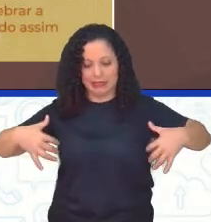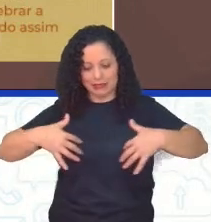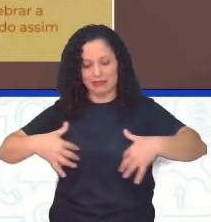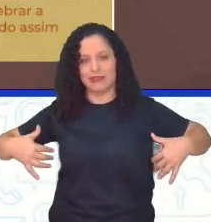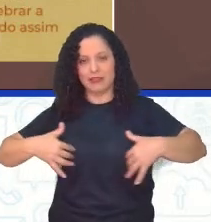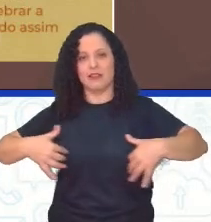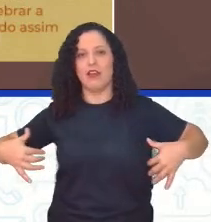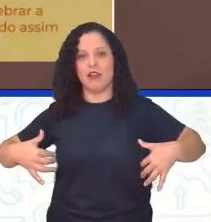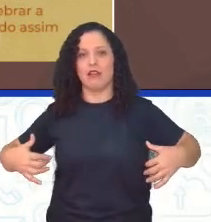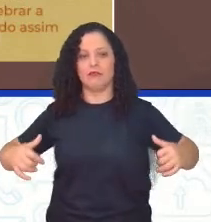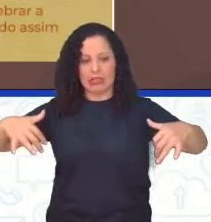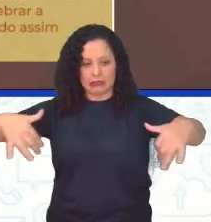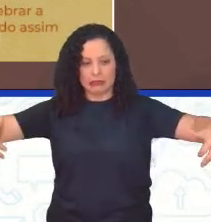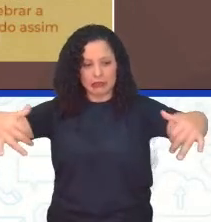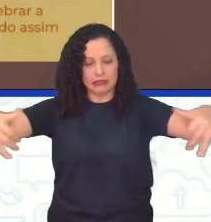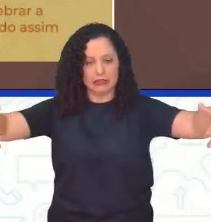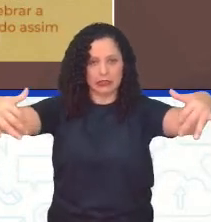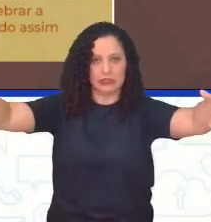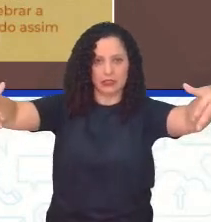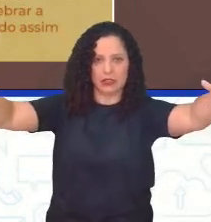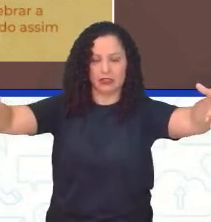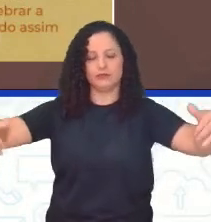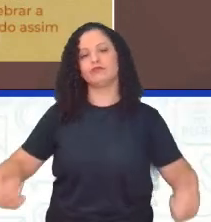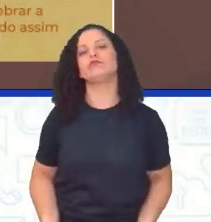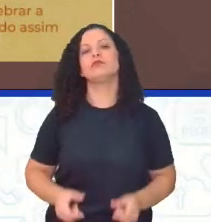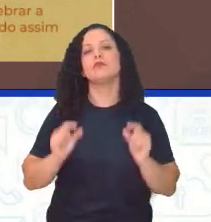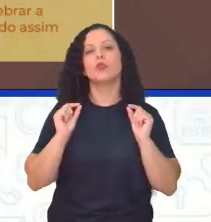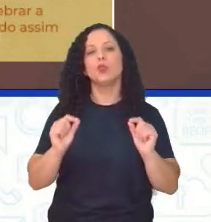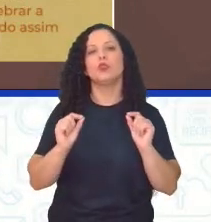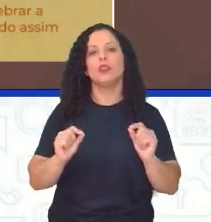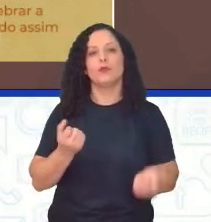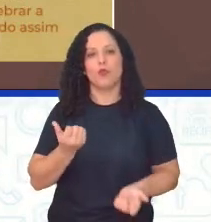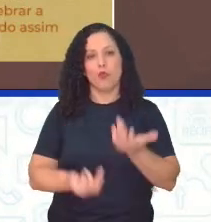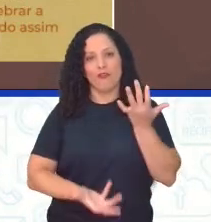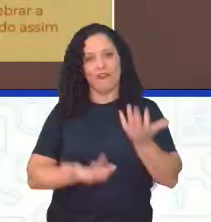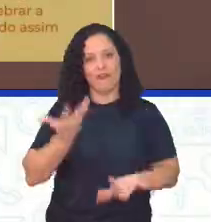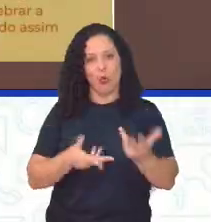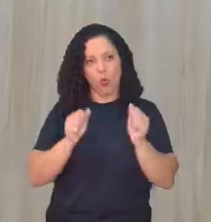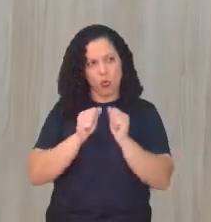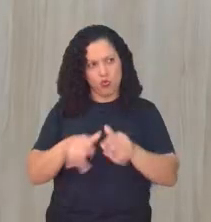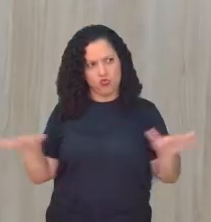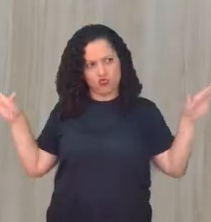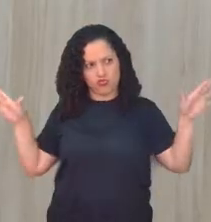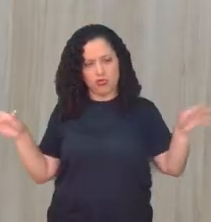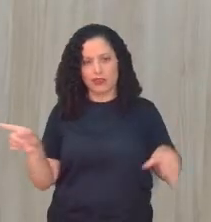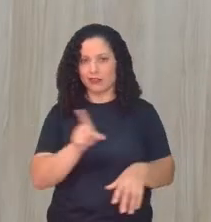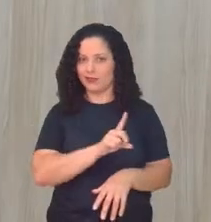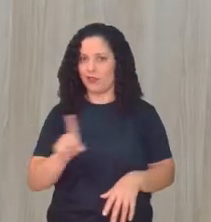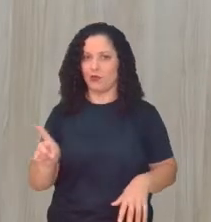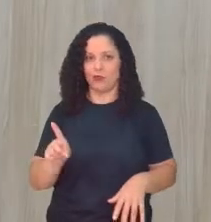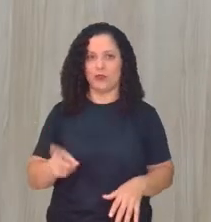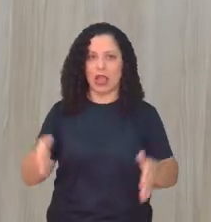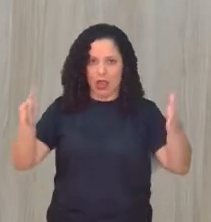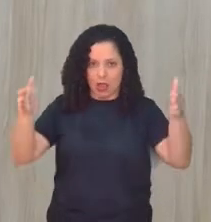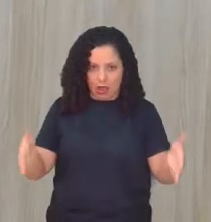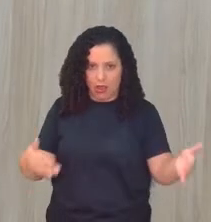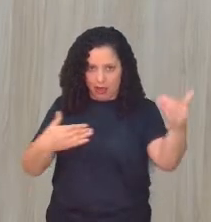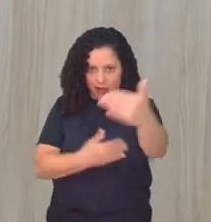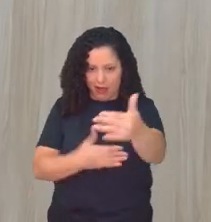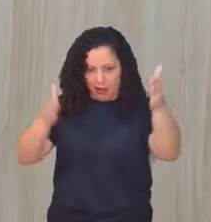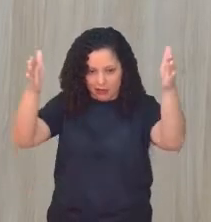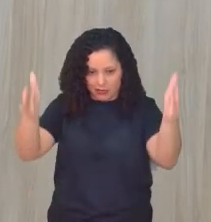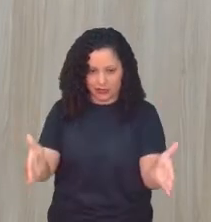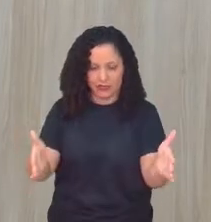que é, minha gente, para que não aconteça, né, para que esse fogo, ele não se expanda para além da área que precisa ser queimada.